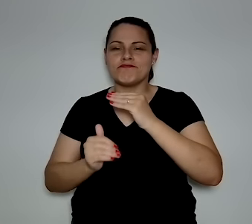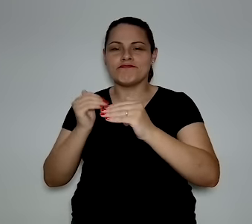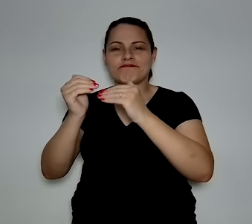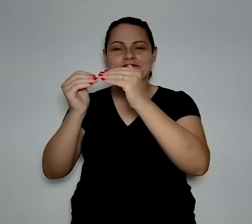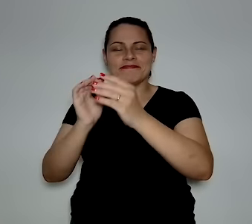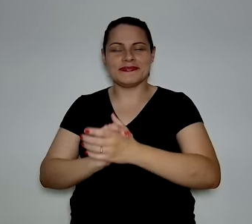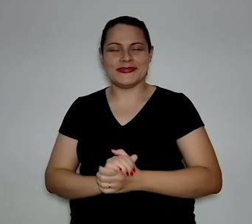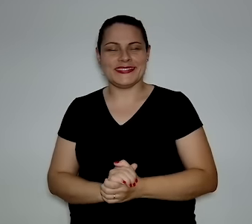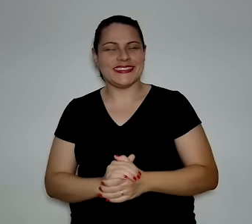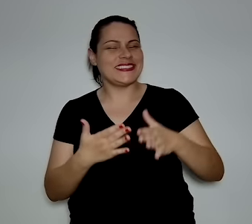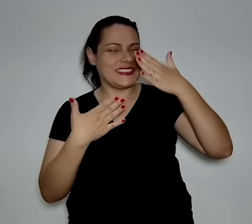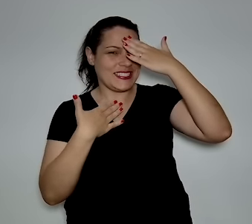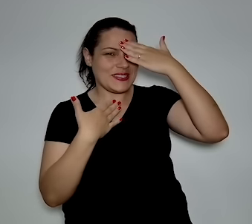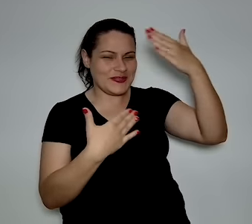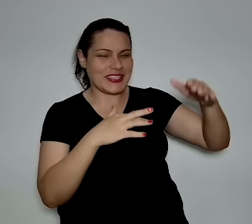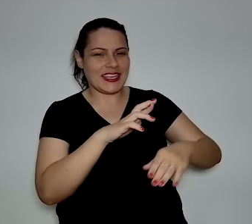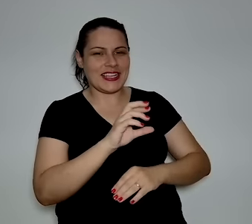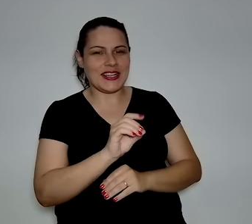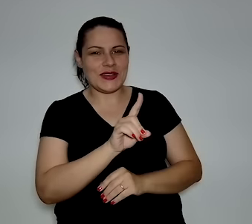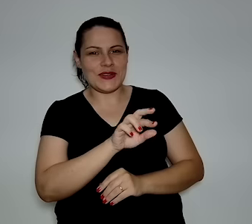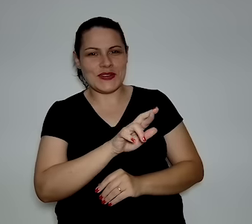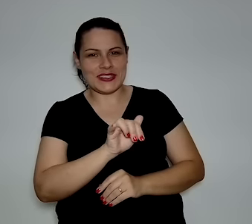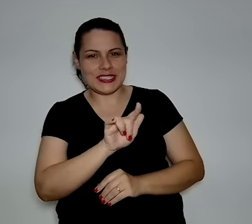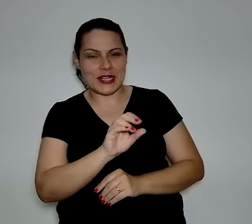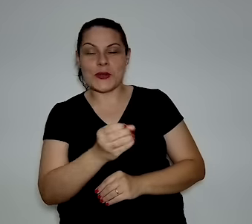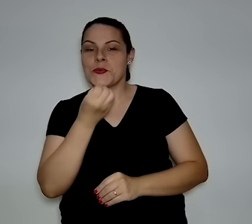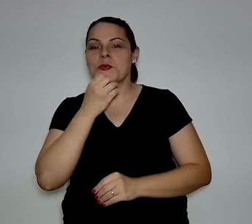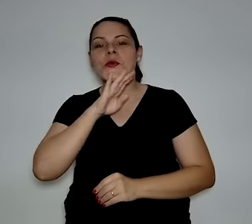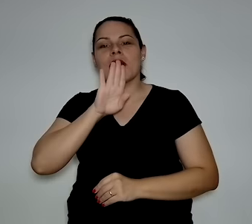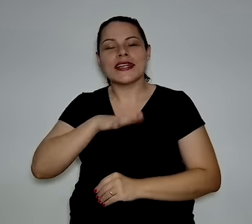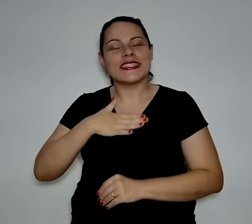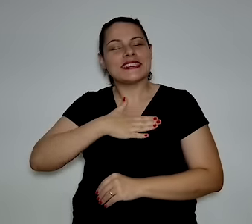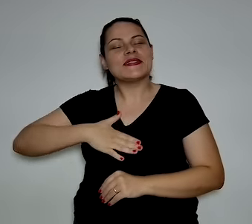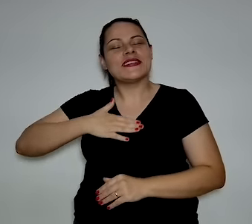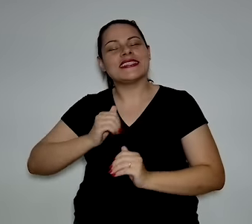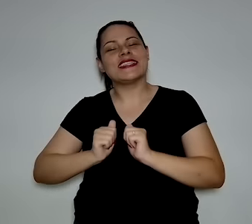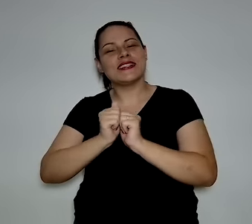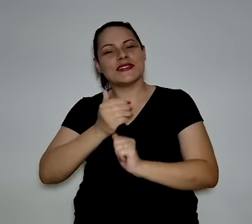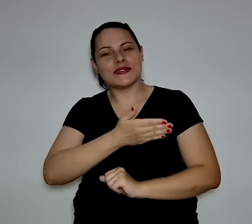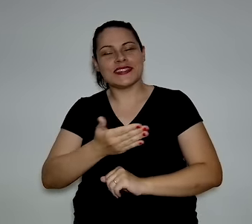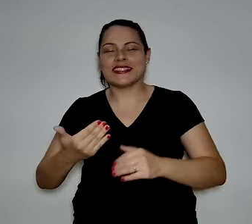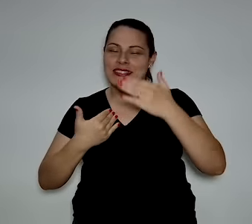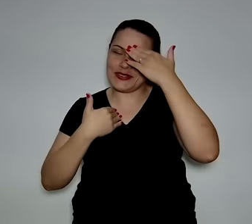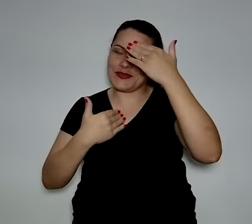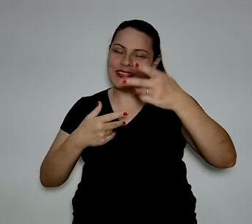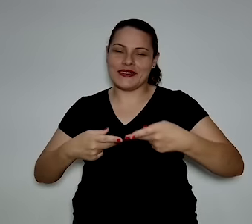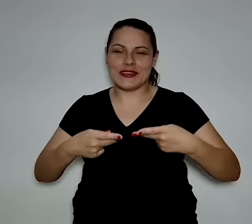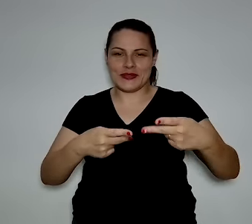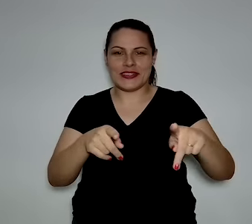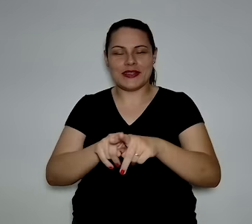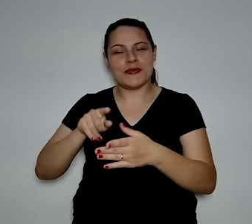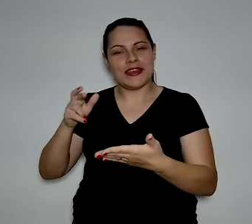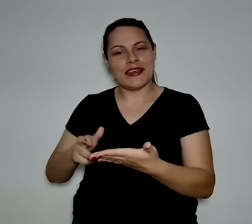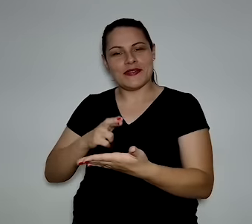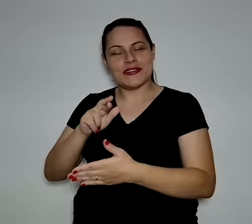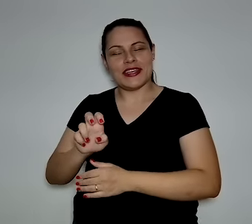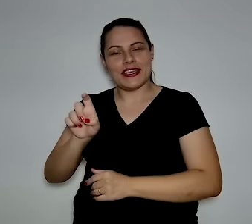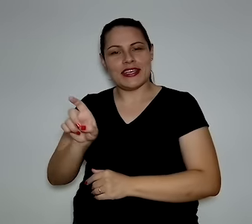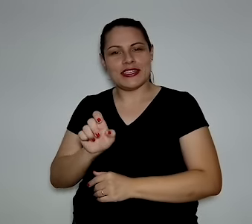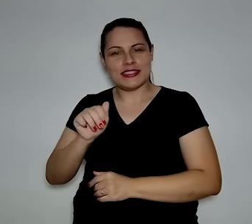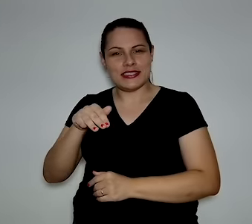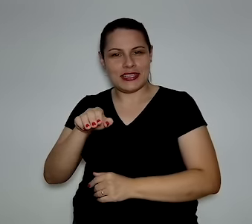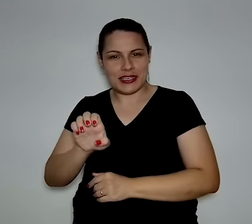para avançar? Obrigada, Rodrigo. Gente, boa tarde. É um prazer estar aqui. Obrigada pelo convite, Revista Exame.